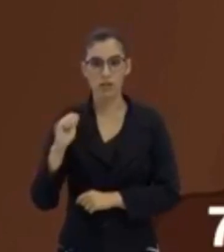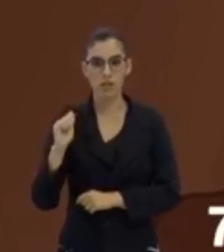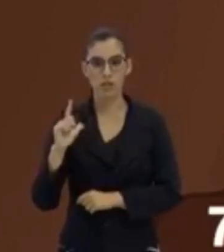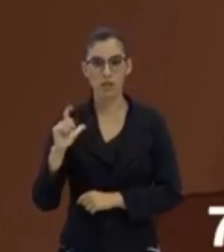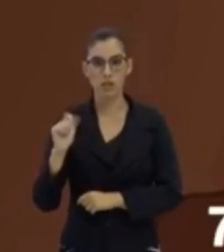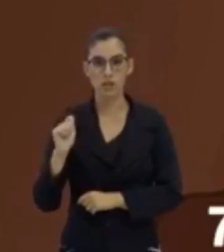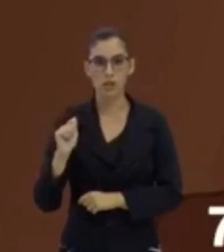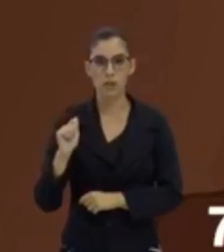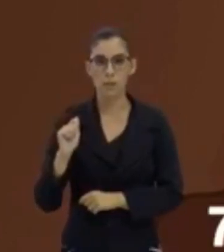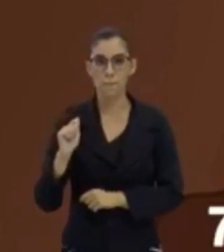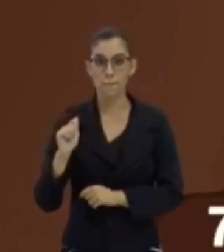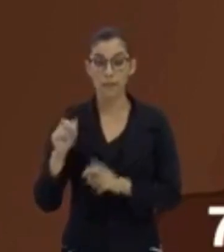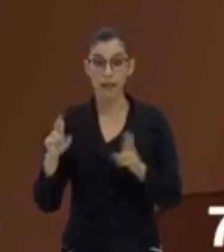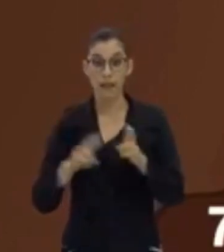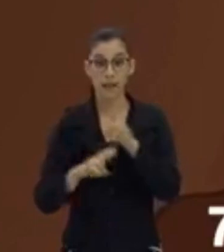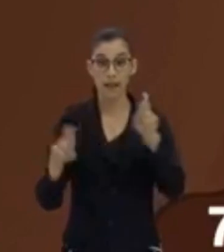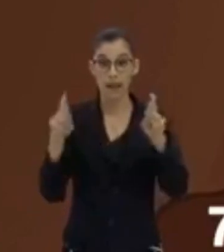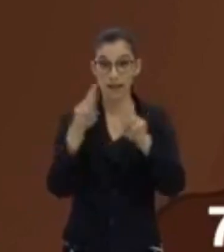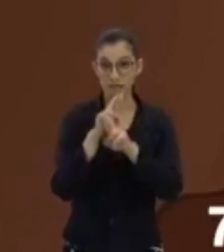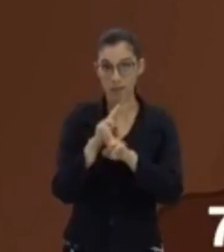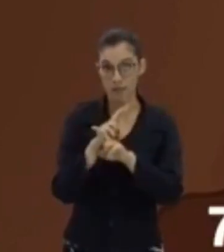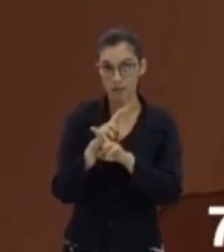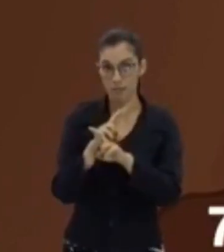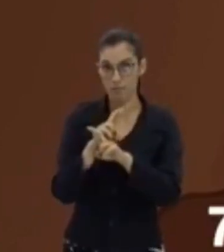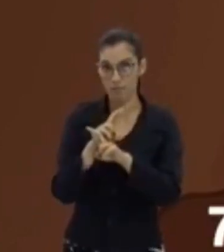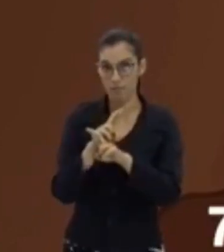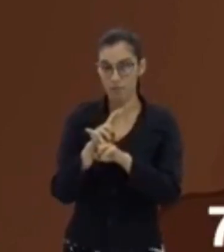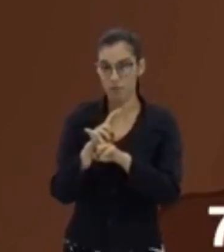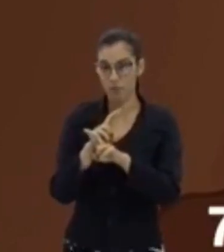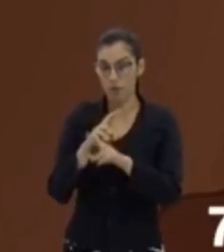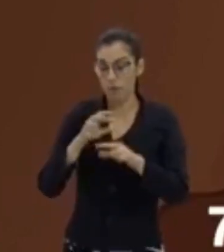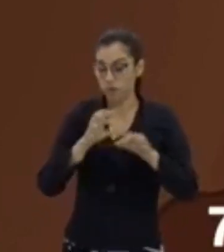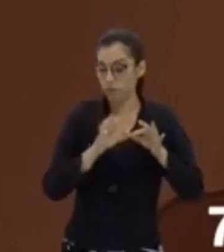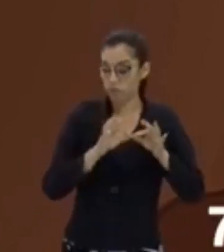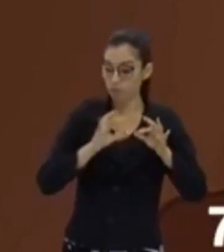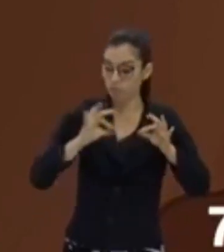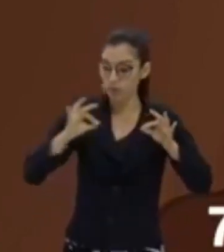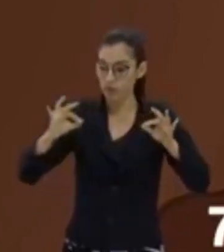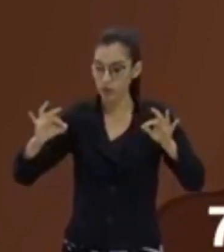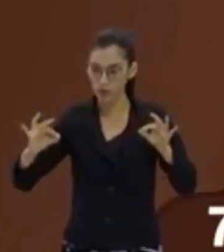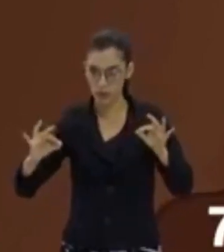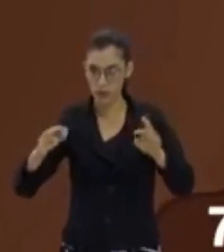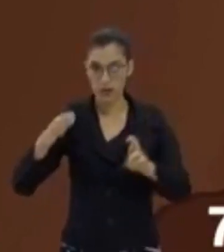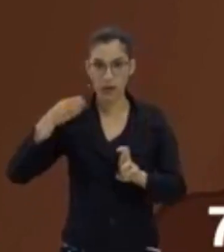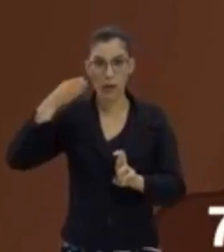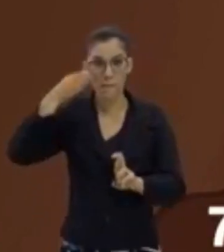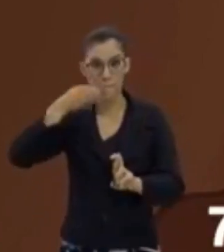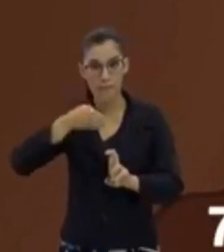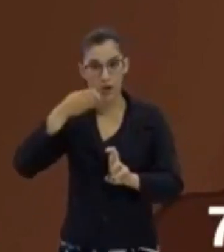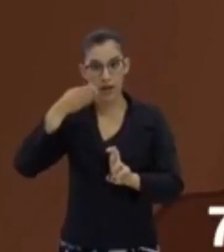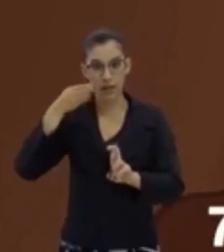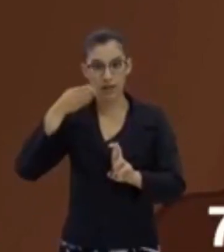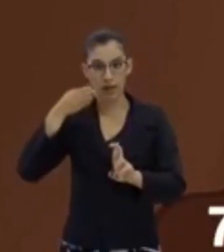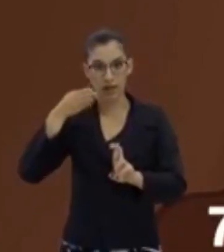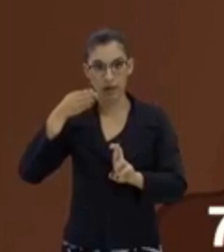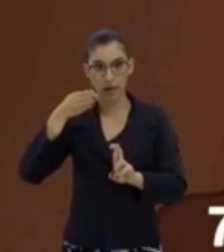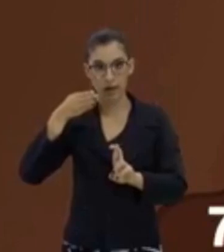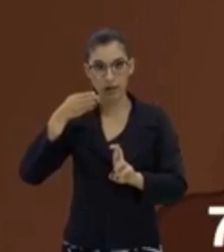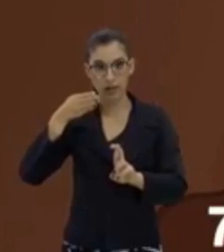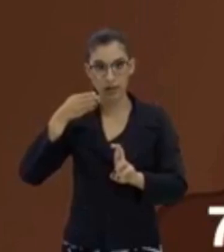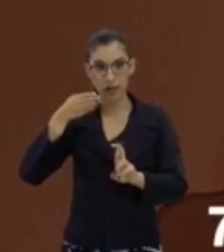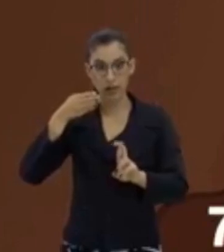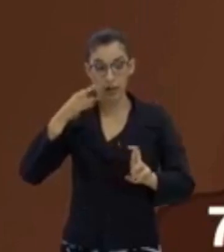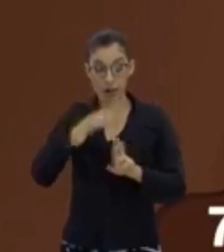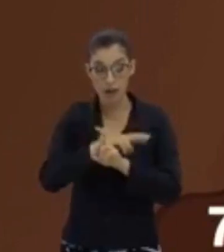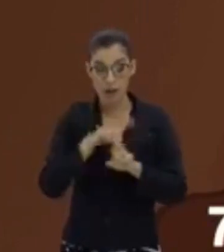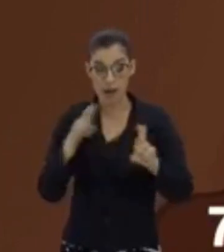representada, que eu vou chamar de Dzinho, e uma distância real, que eu vou chamar de